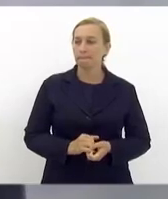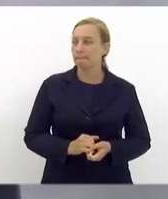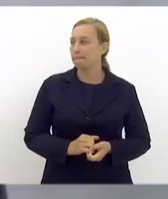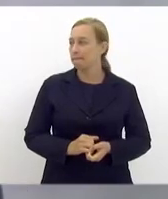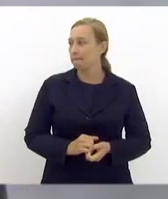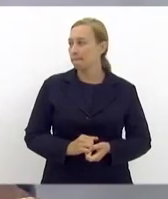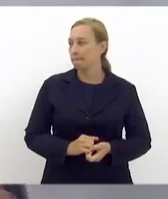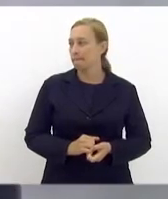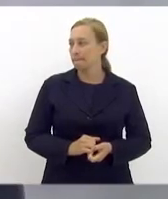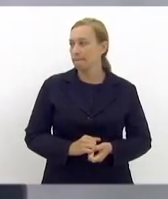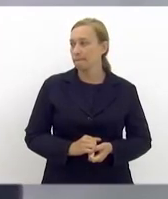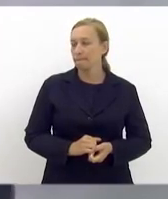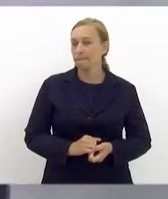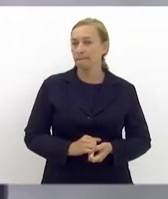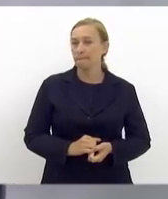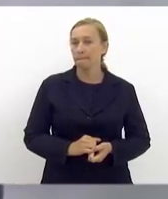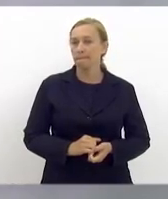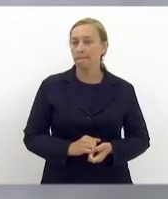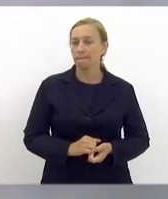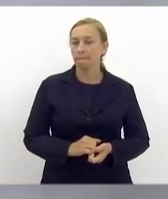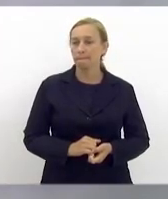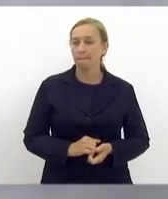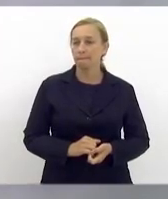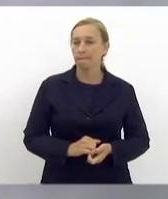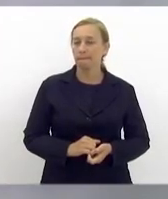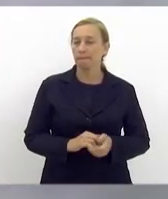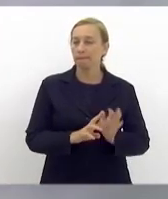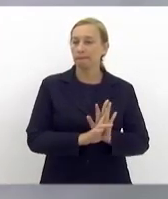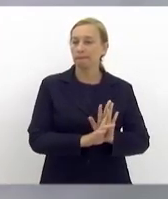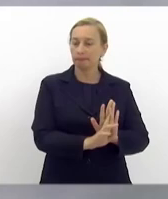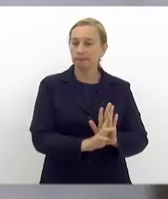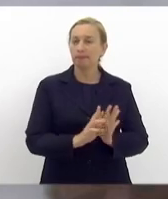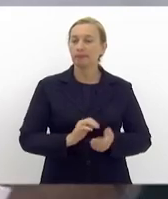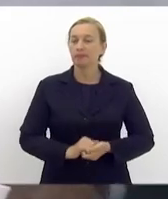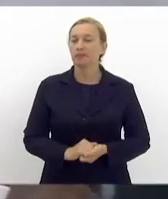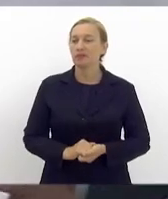a Camila que está representando